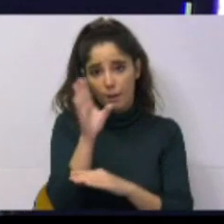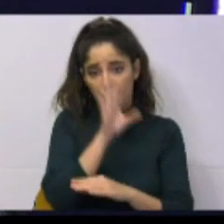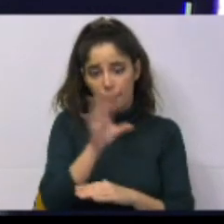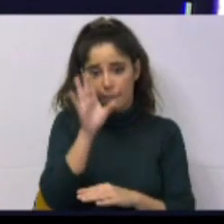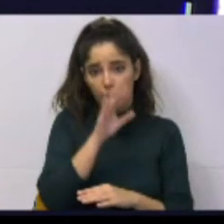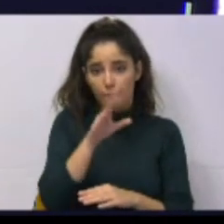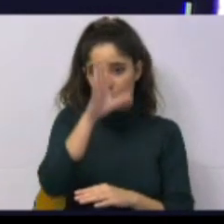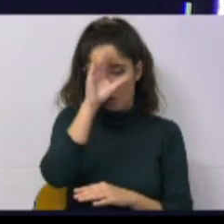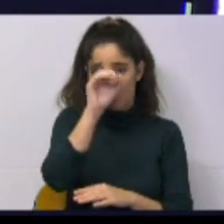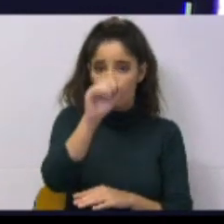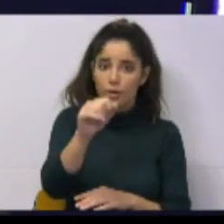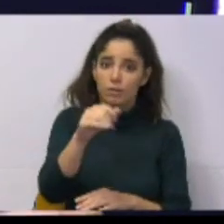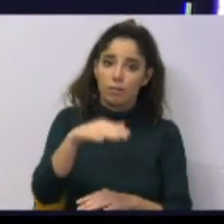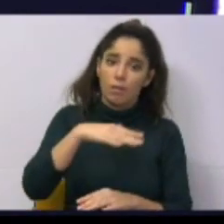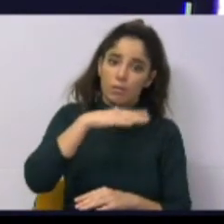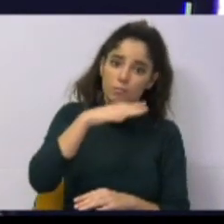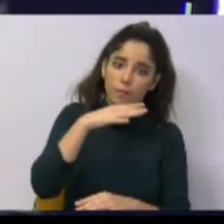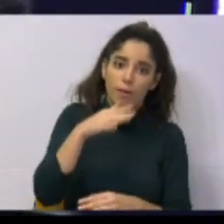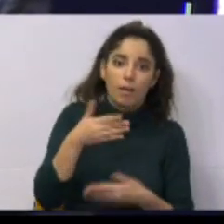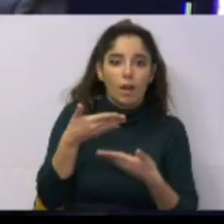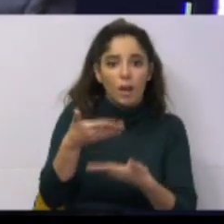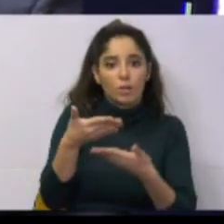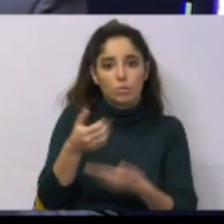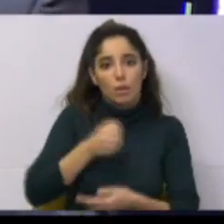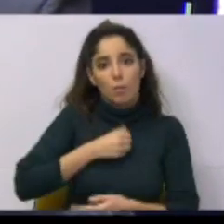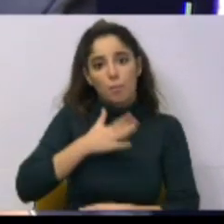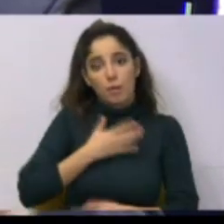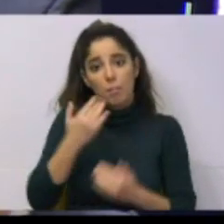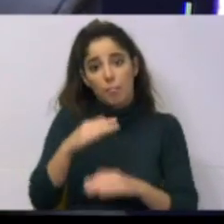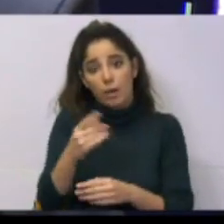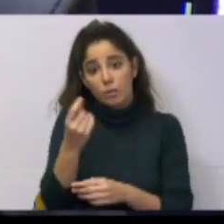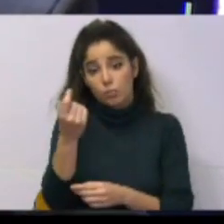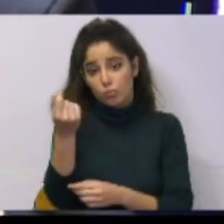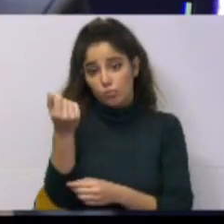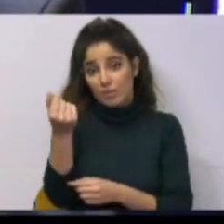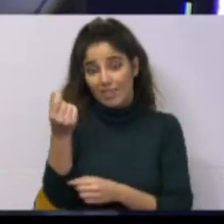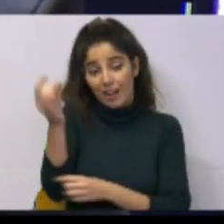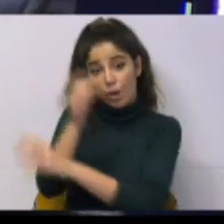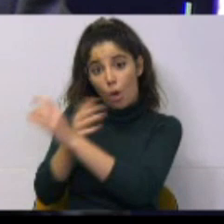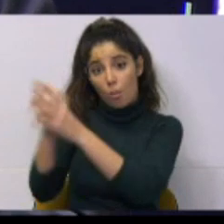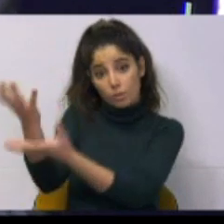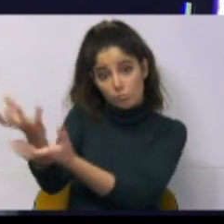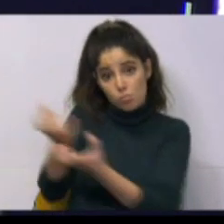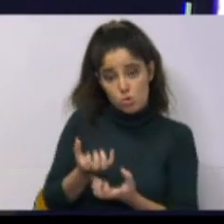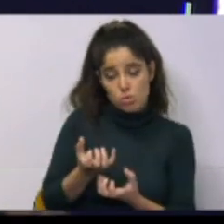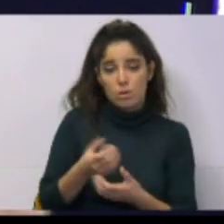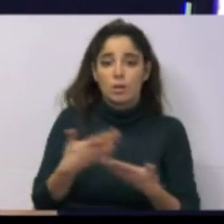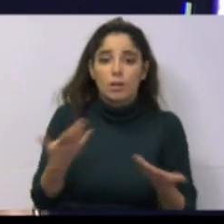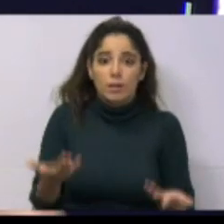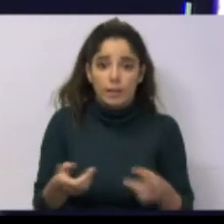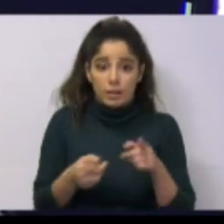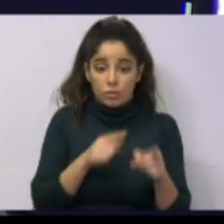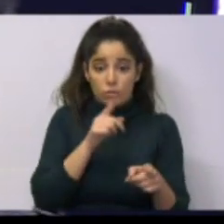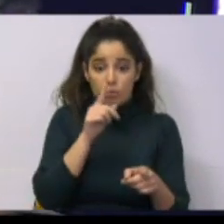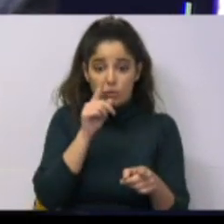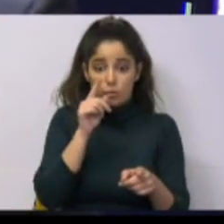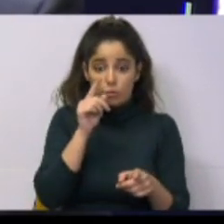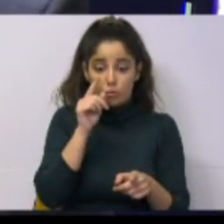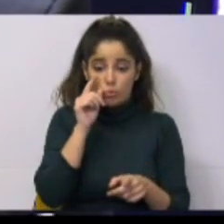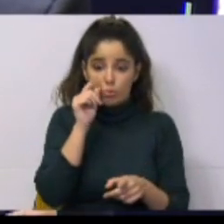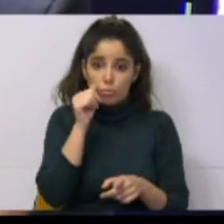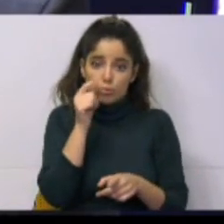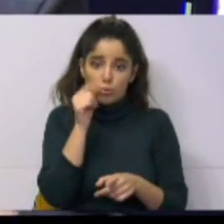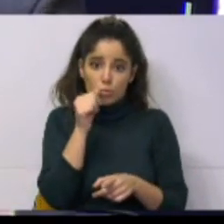o discurso que está a ajudar as empresas quando os fundos são europeus. Mas desses senhores que tiveram a tirar a fotografia em